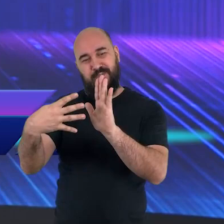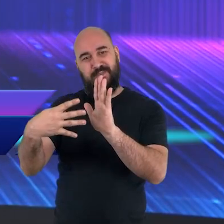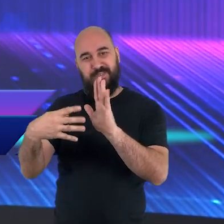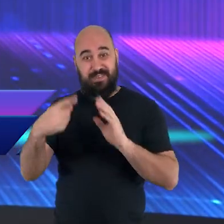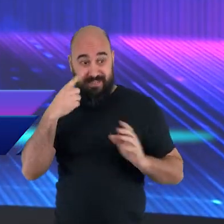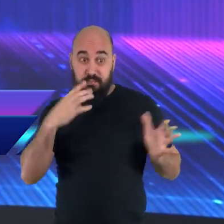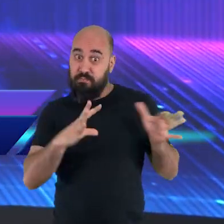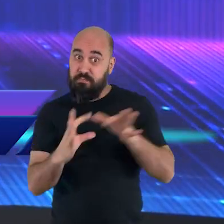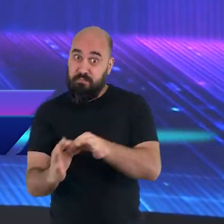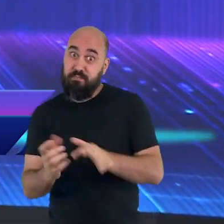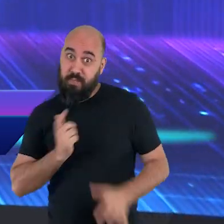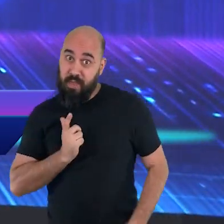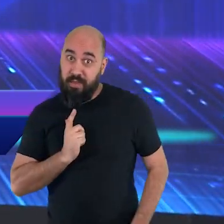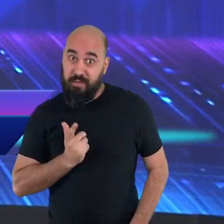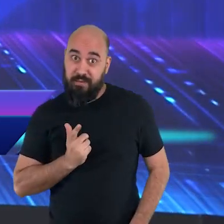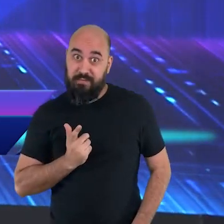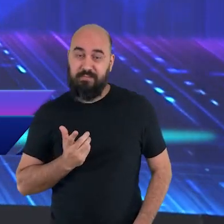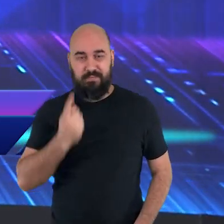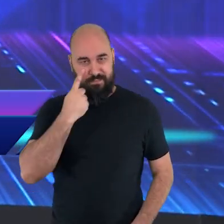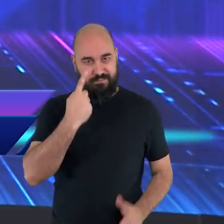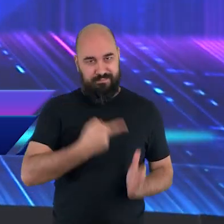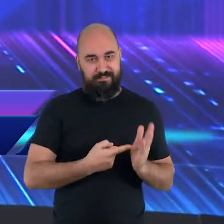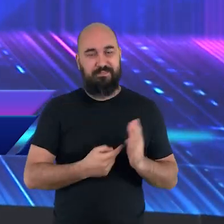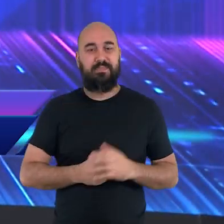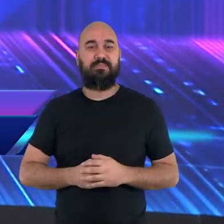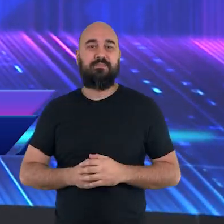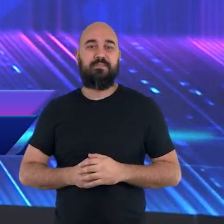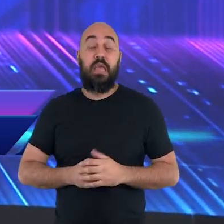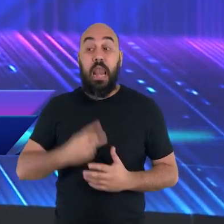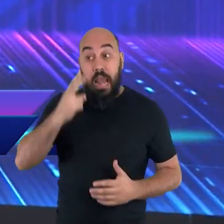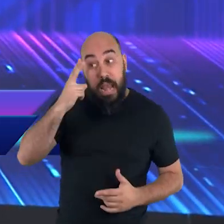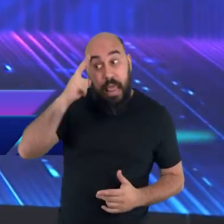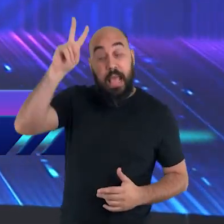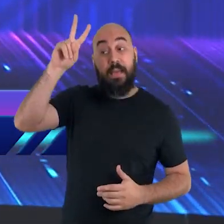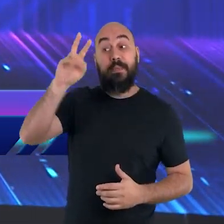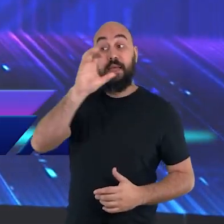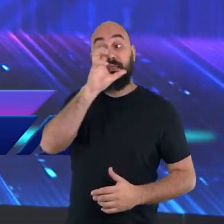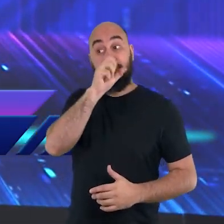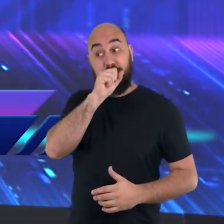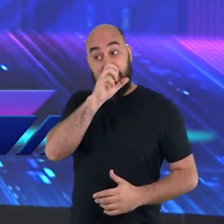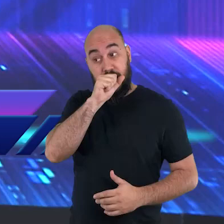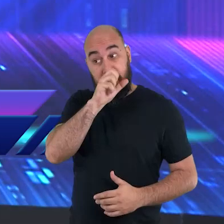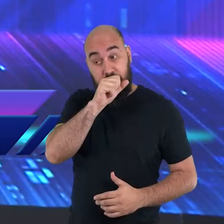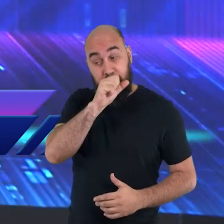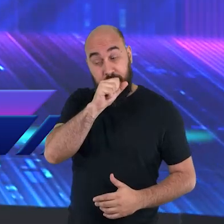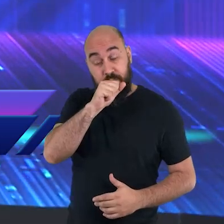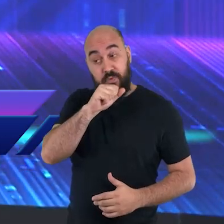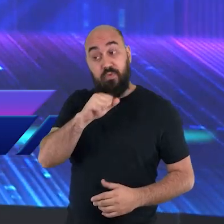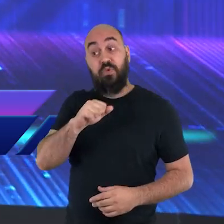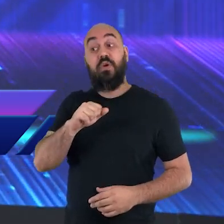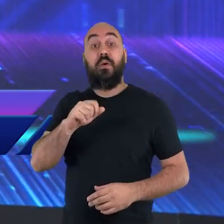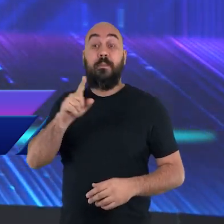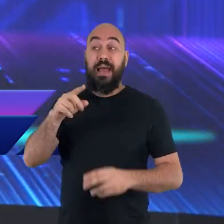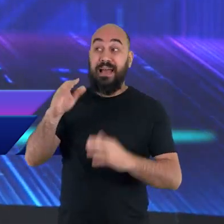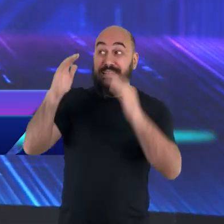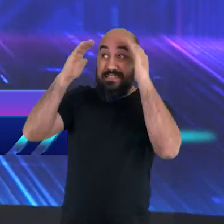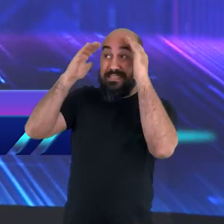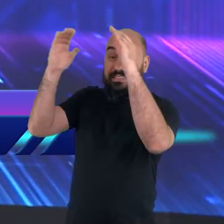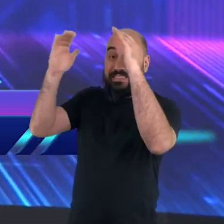14. Diz assim, olha, lembra-te do dia de sábado para quê? Para santificar.